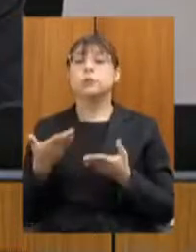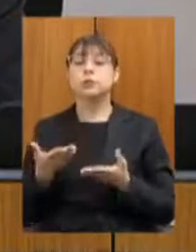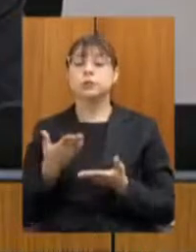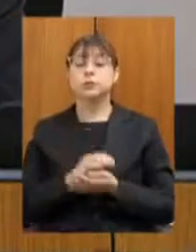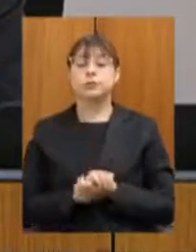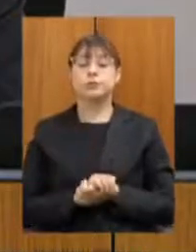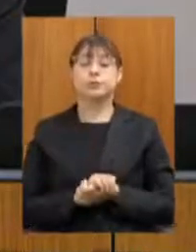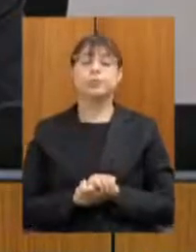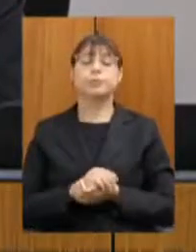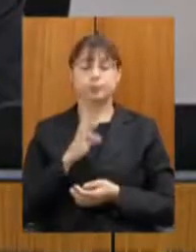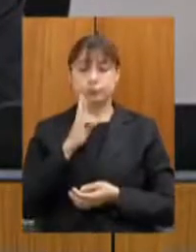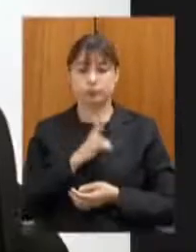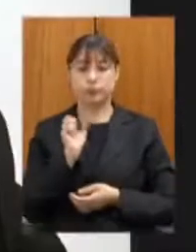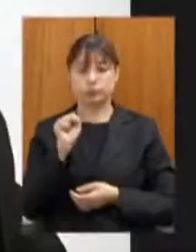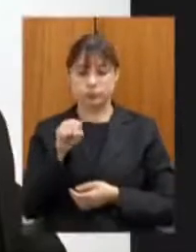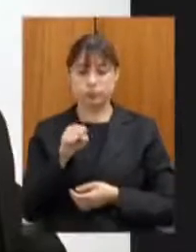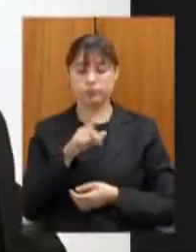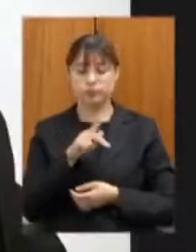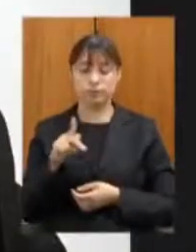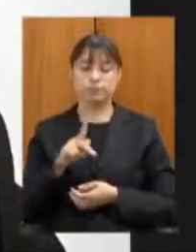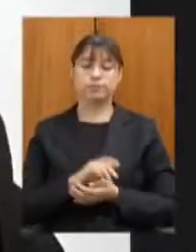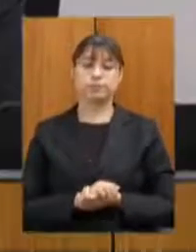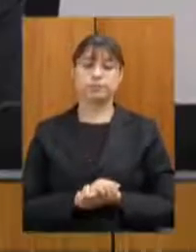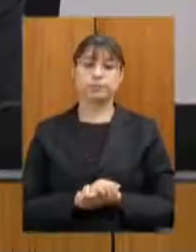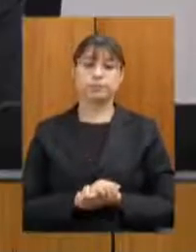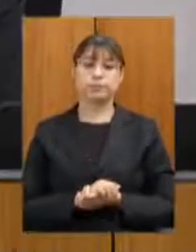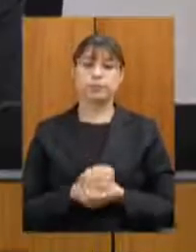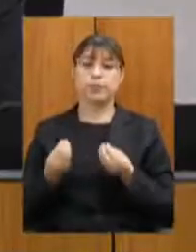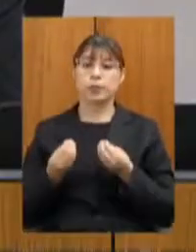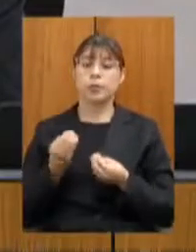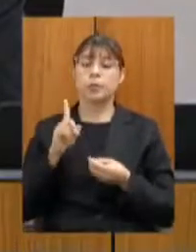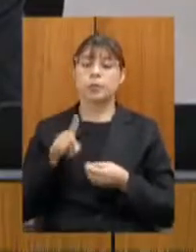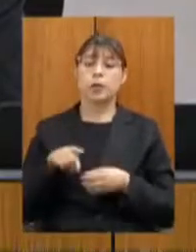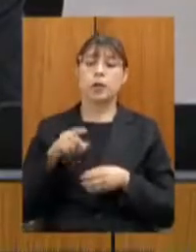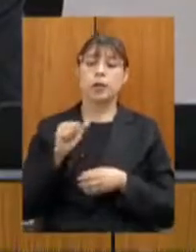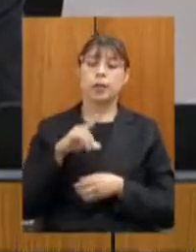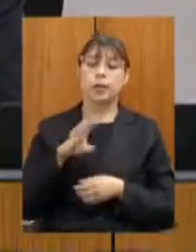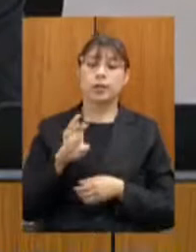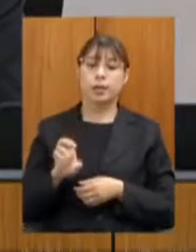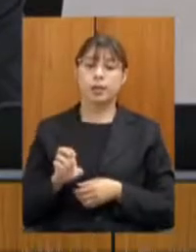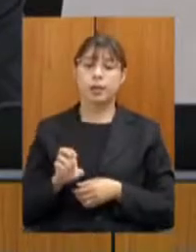deputado Zé Reis vota sim senhor presidente como voto deputado André Quintão